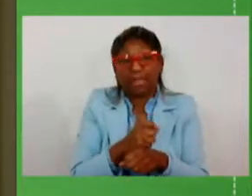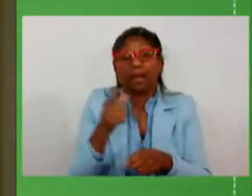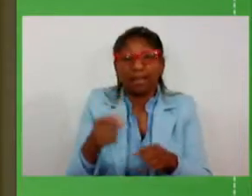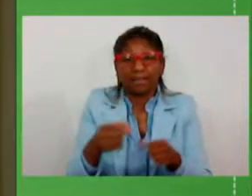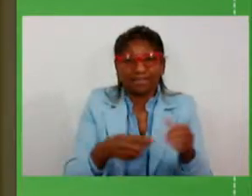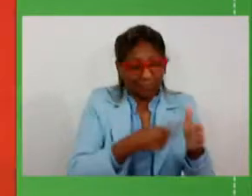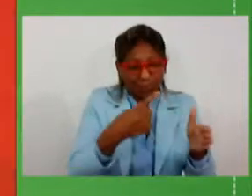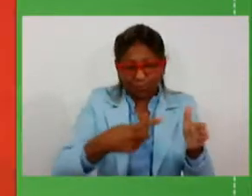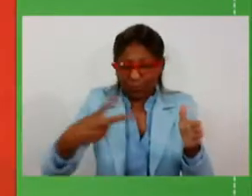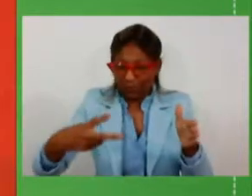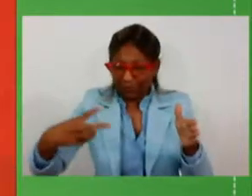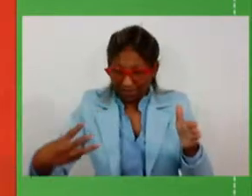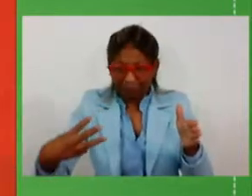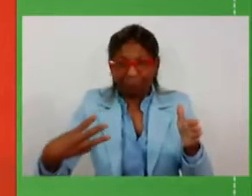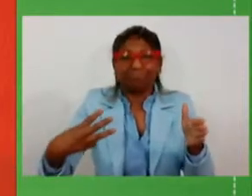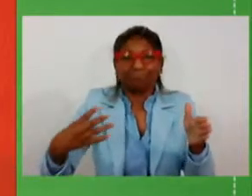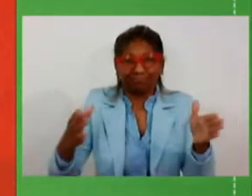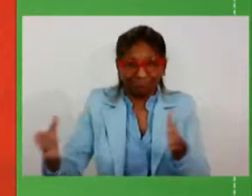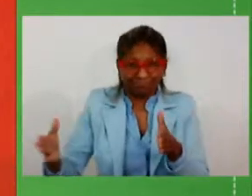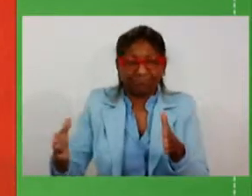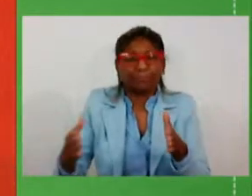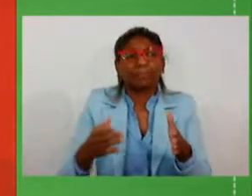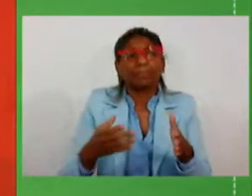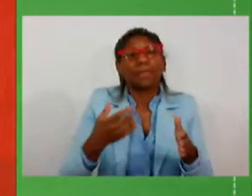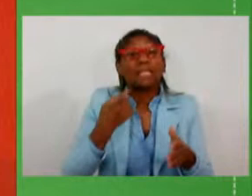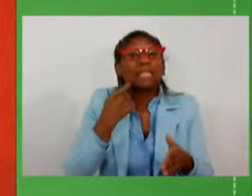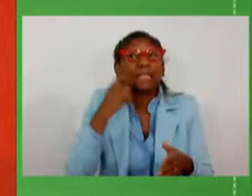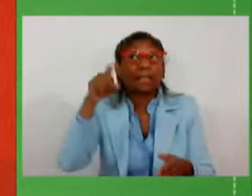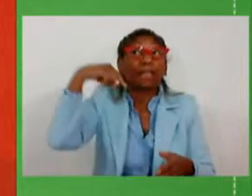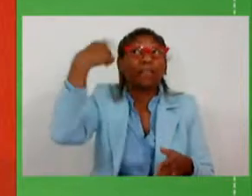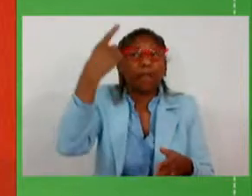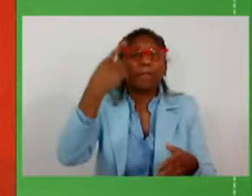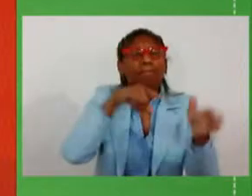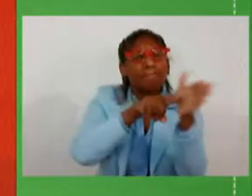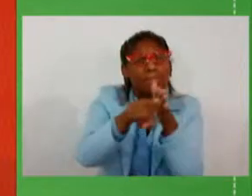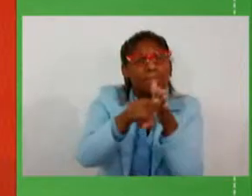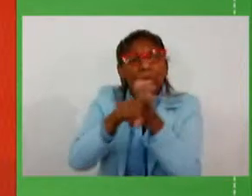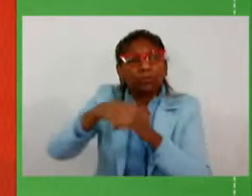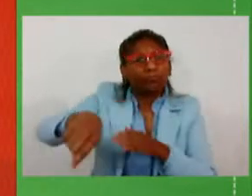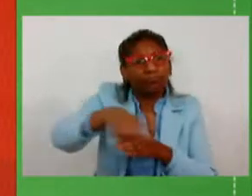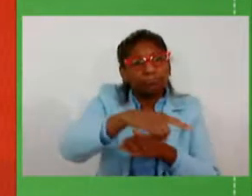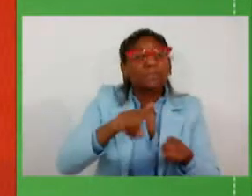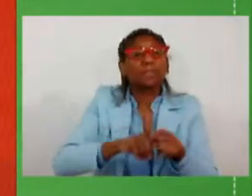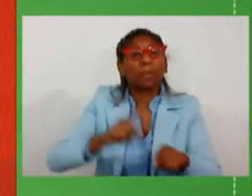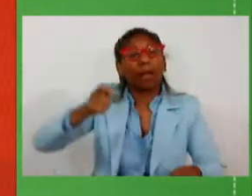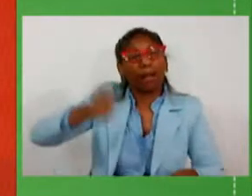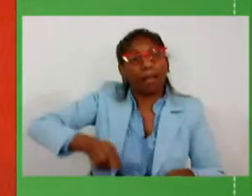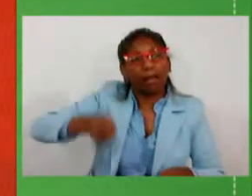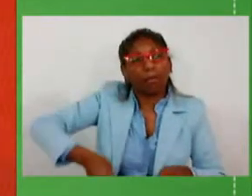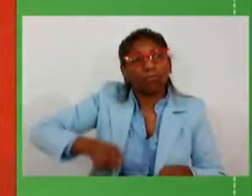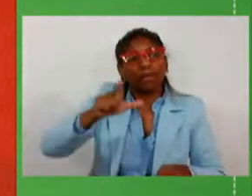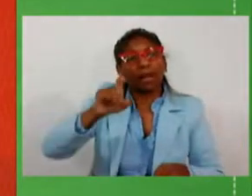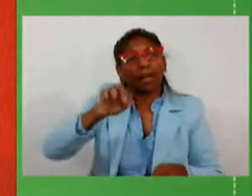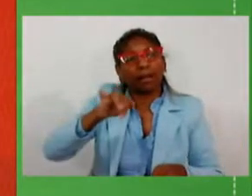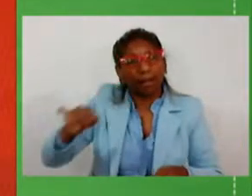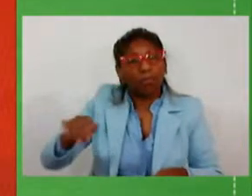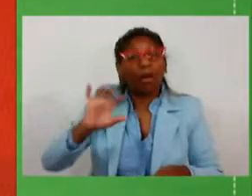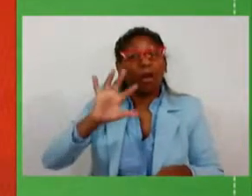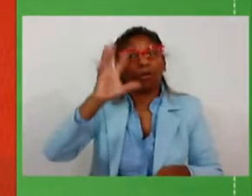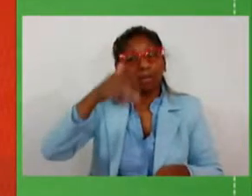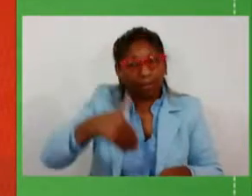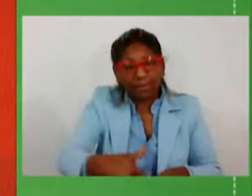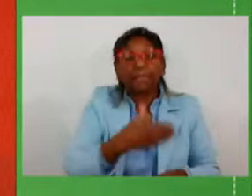consulta pública sendo lançada até o dia 18 de junho e leilões acontecendo até dezembro deste ano